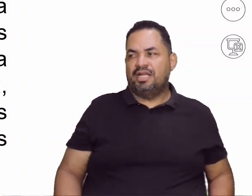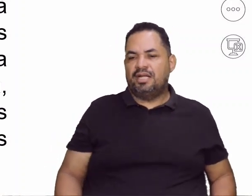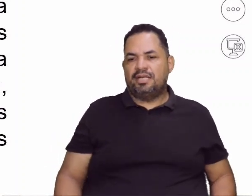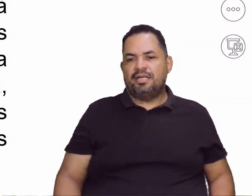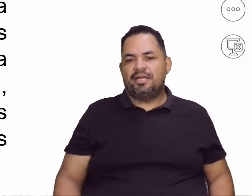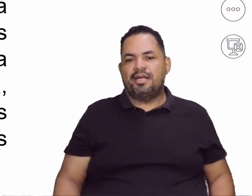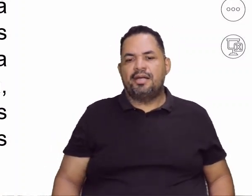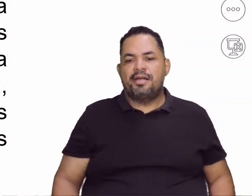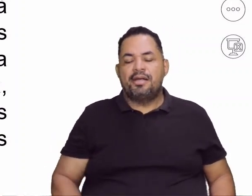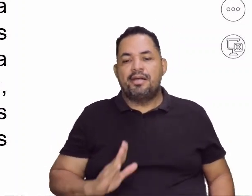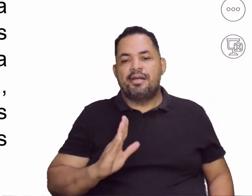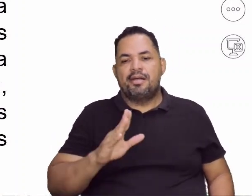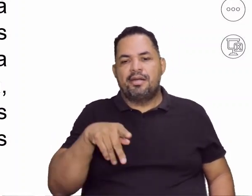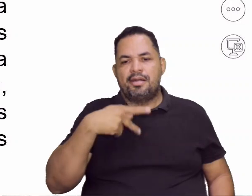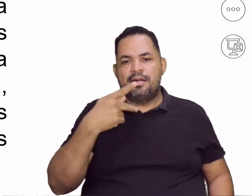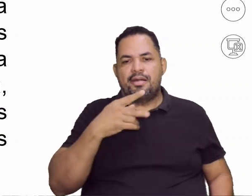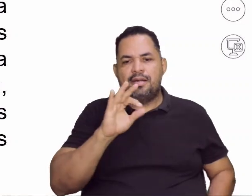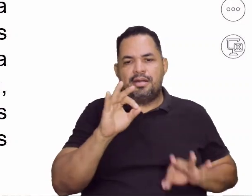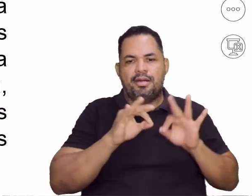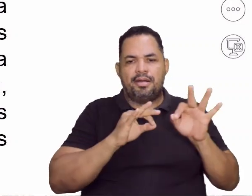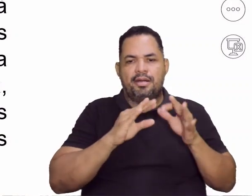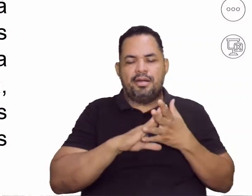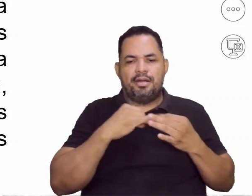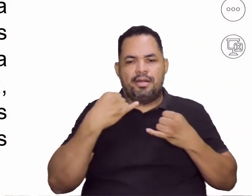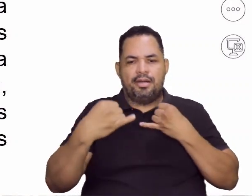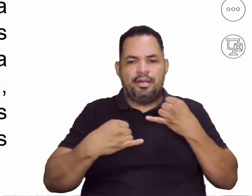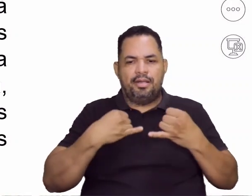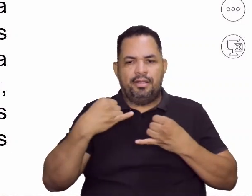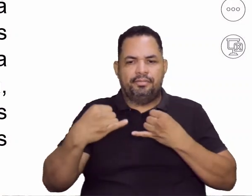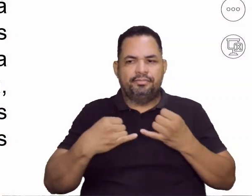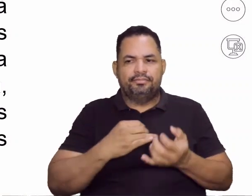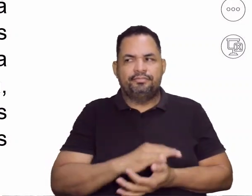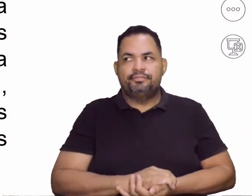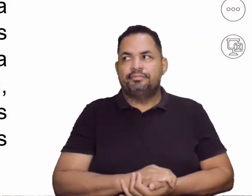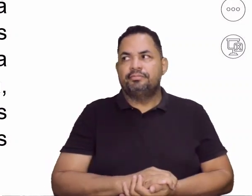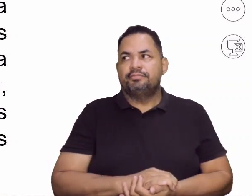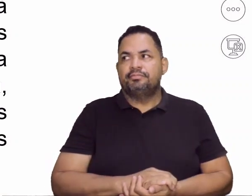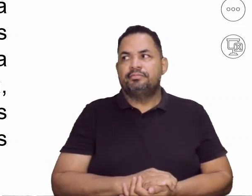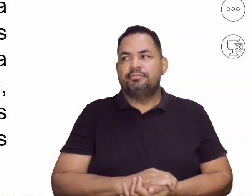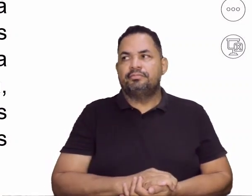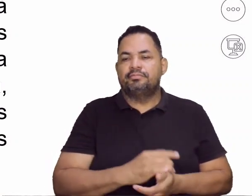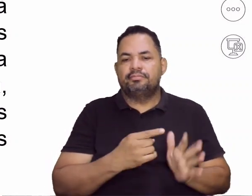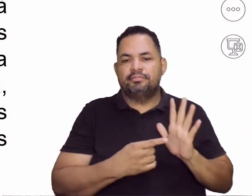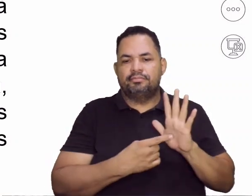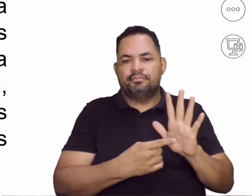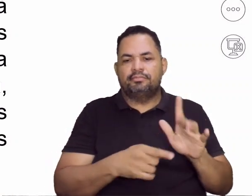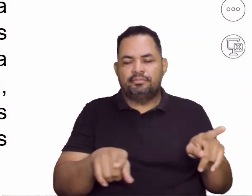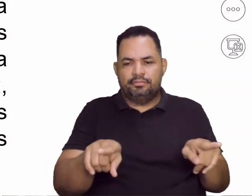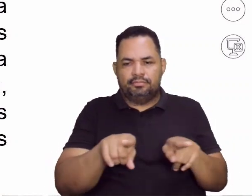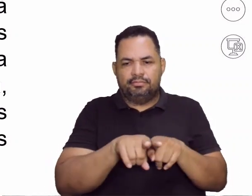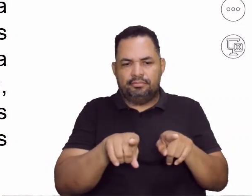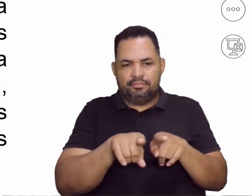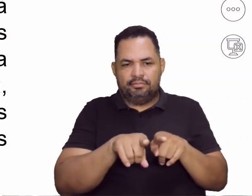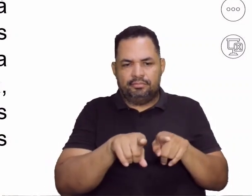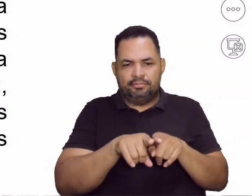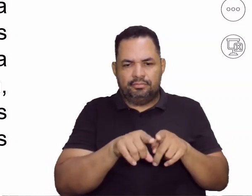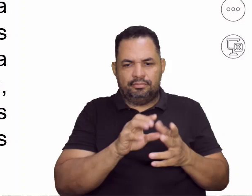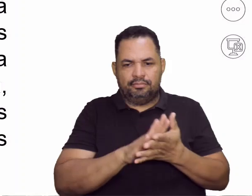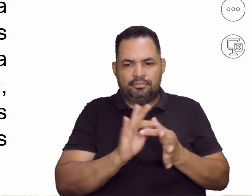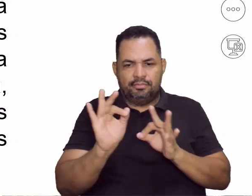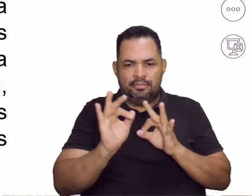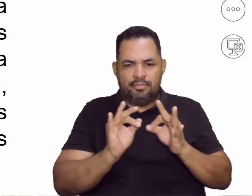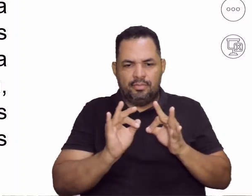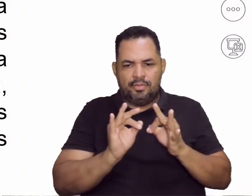A gente tá se referindo aí a essa parte recreacional. Vai representar aí também aos ritos de